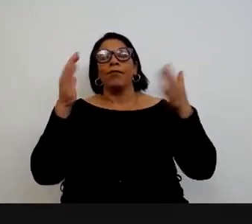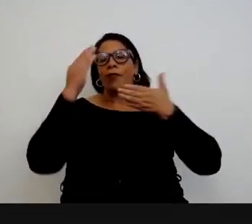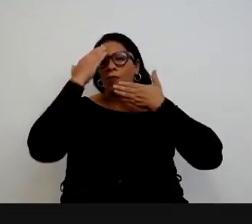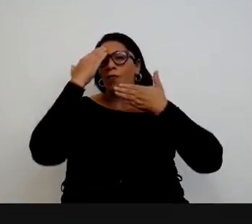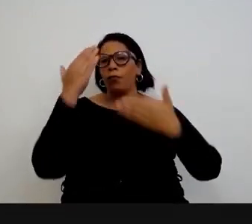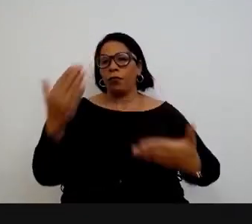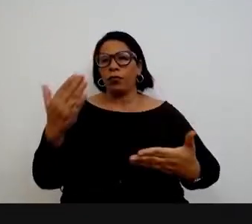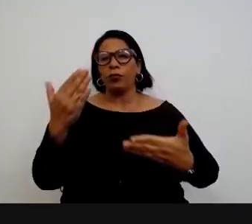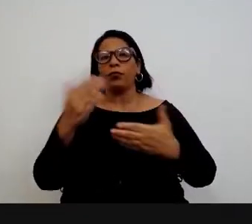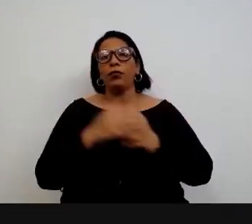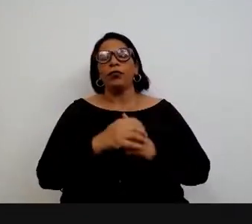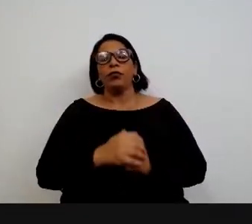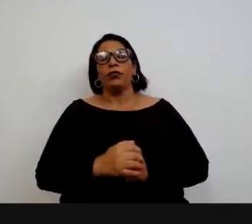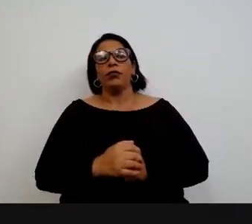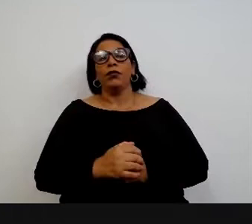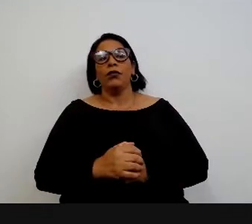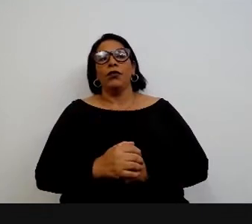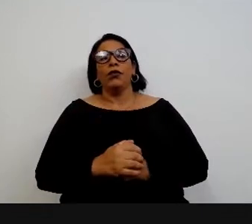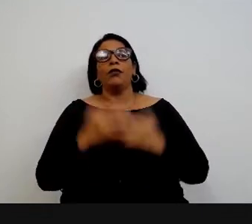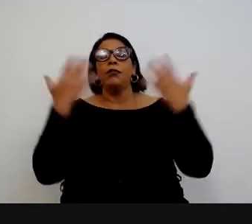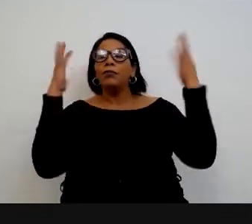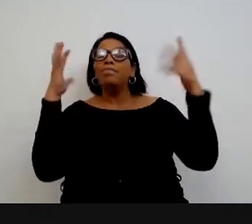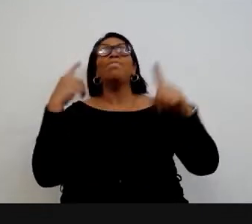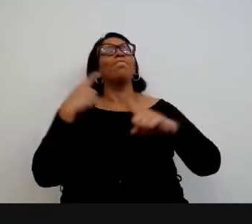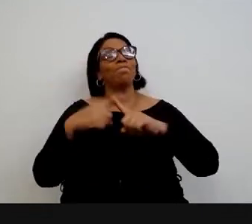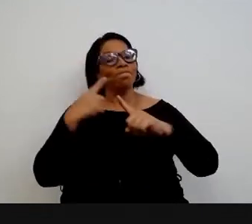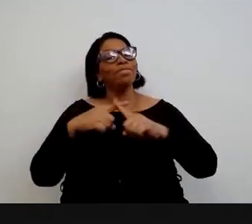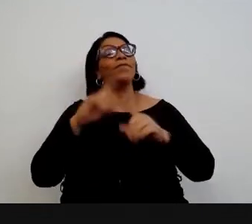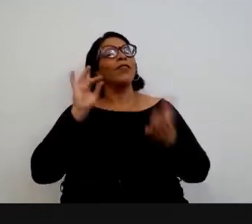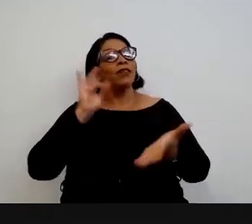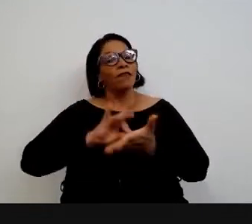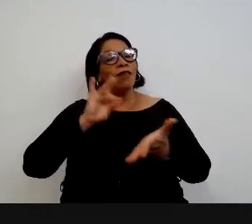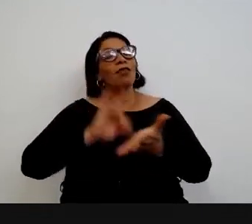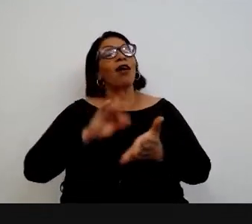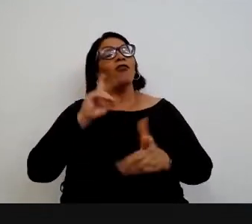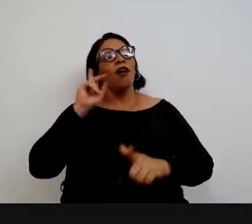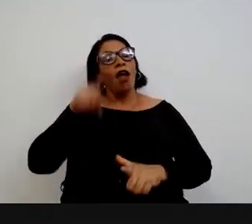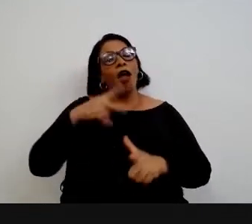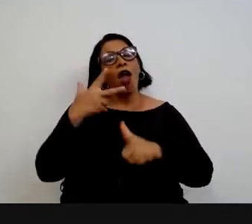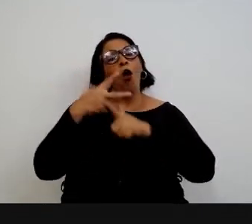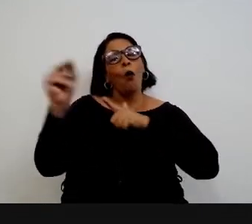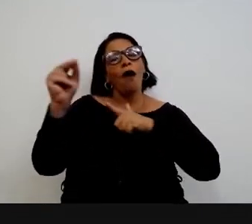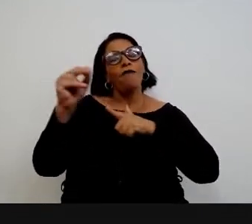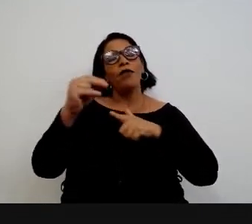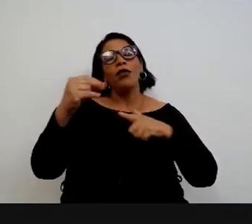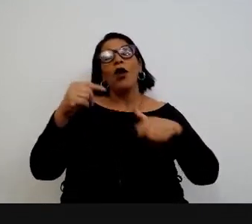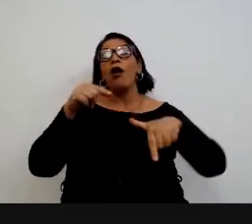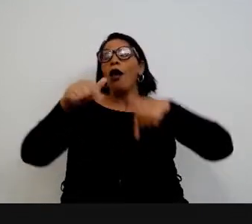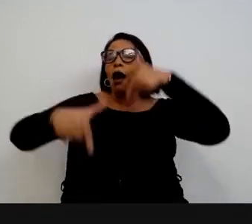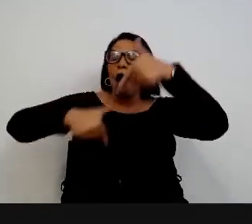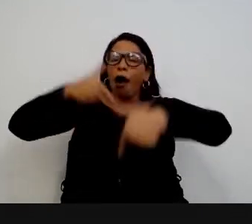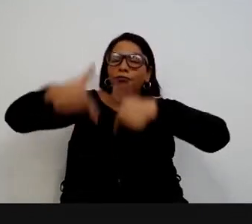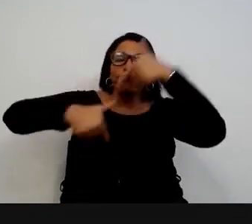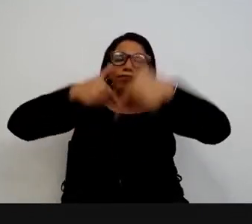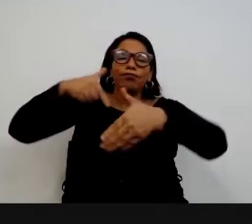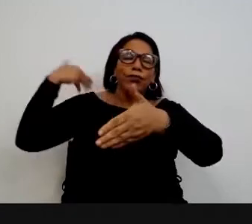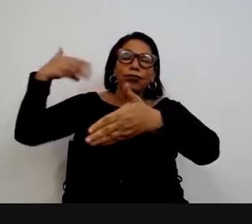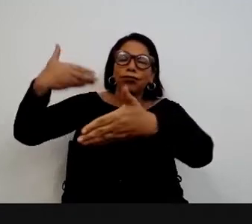Obrigado, é digno mesmo de aplausos, porque é uma conquista que deu muito trabalho.